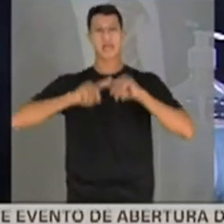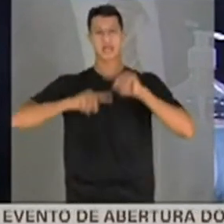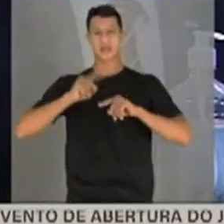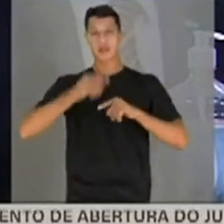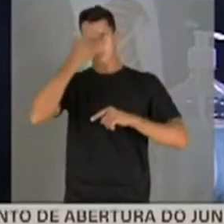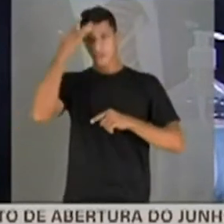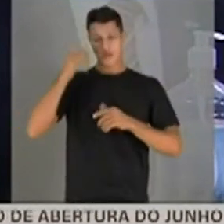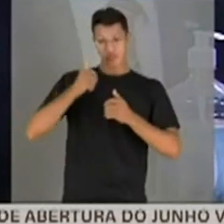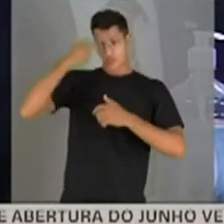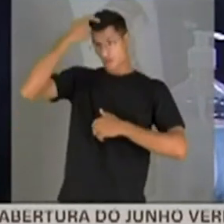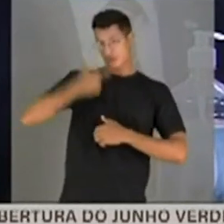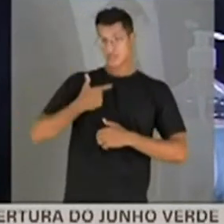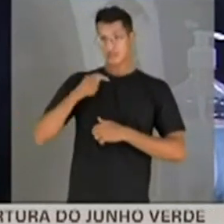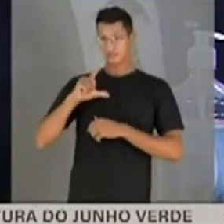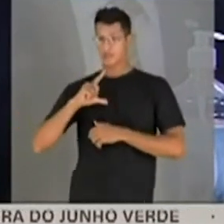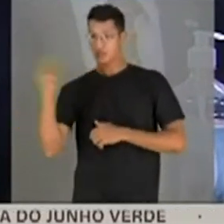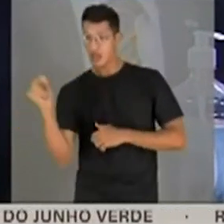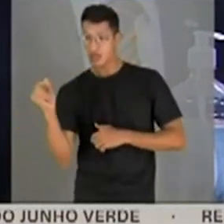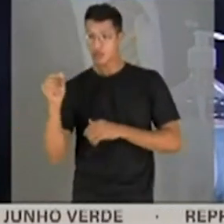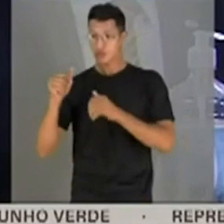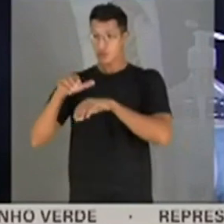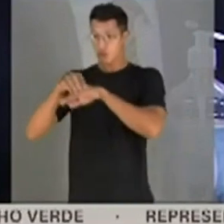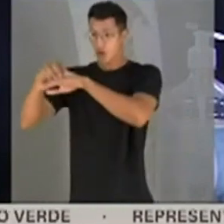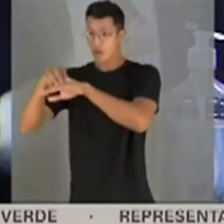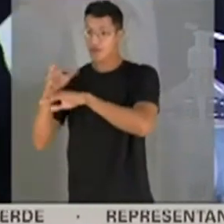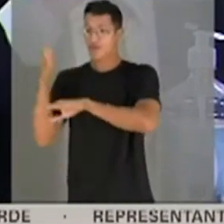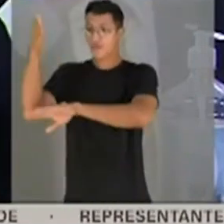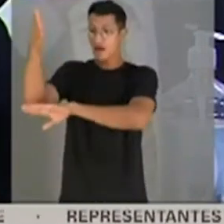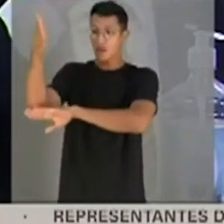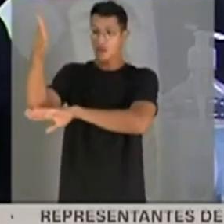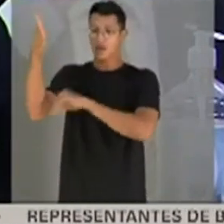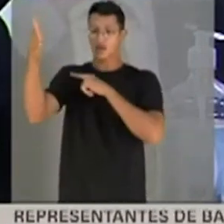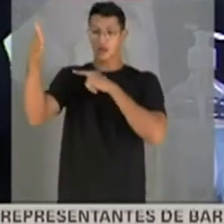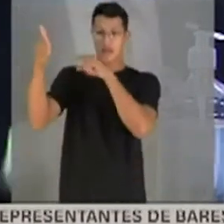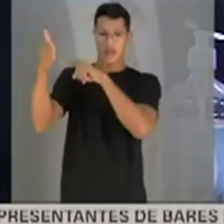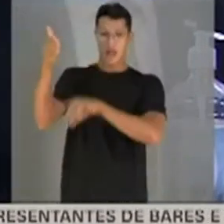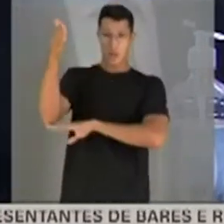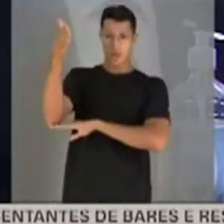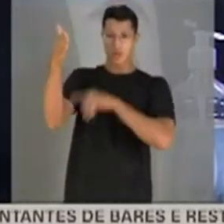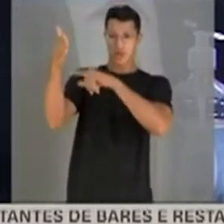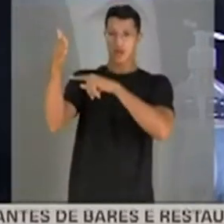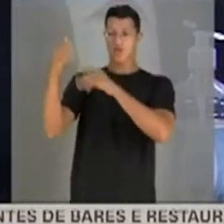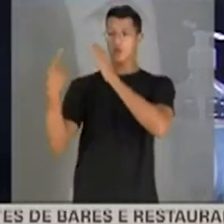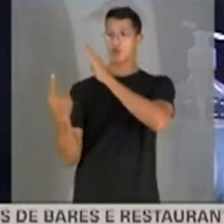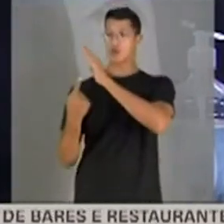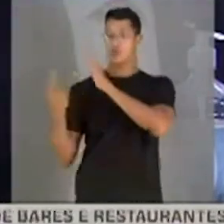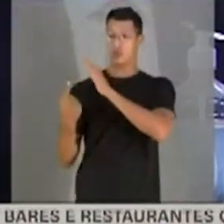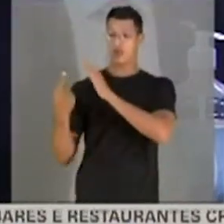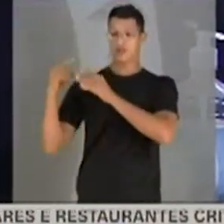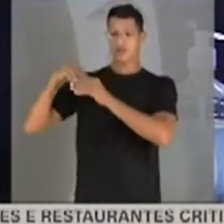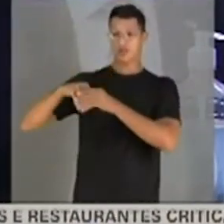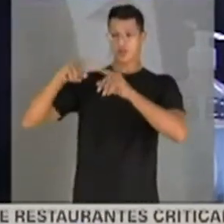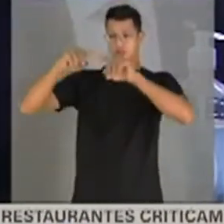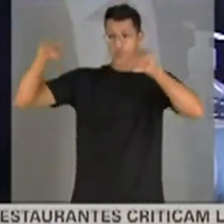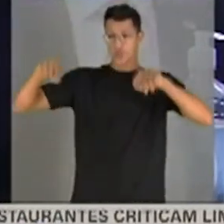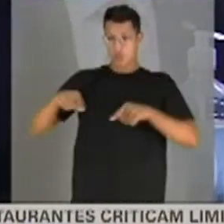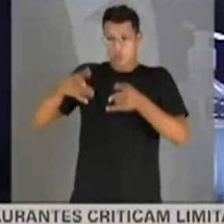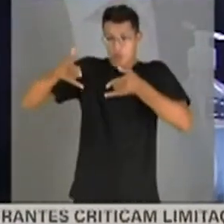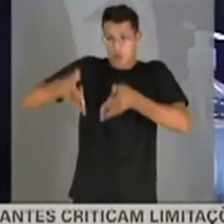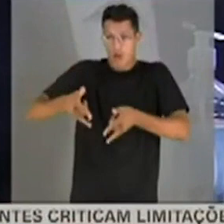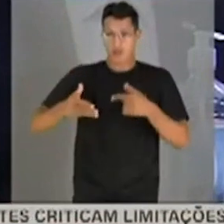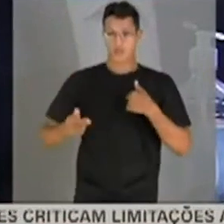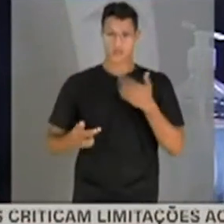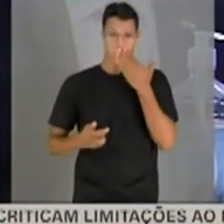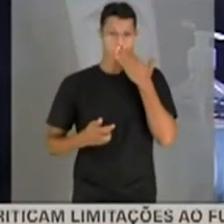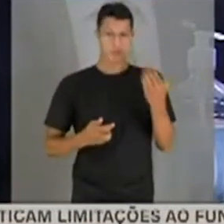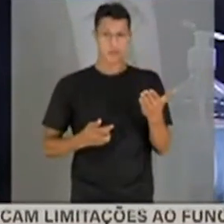atletas saem do ônibus, vão para o hotel. No hotel, eles ficam isolados num quarto. Eu